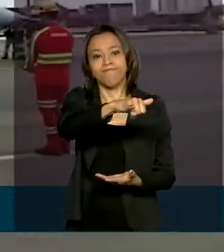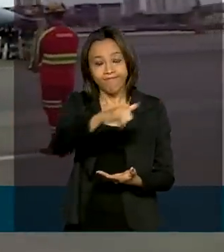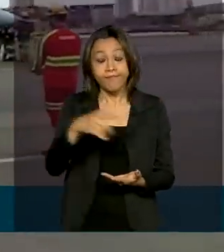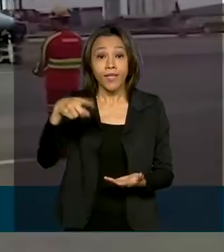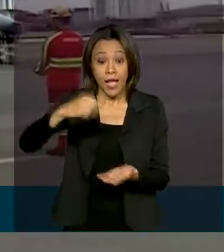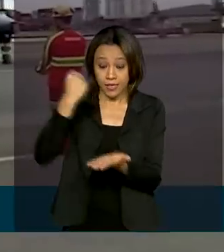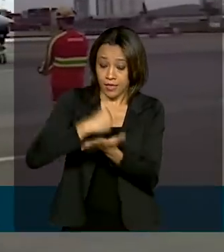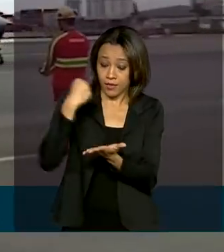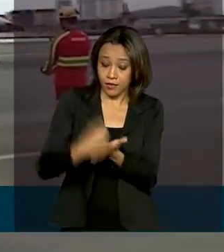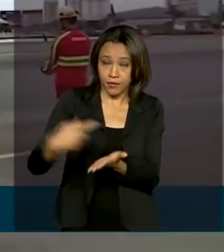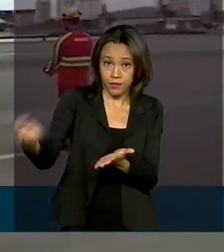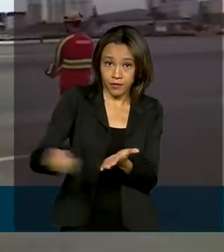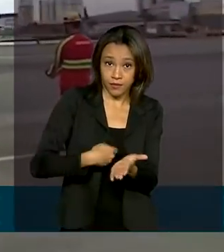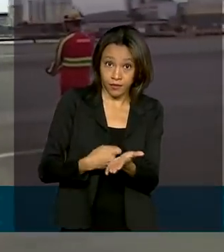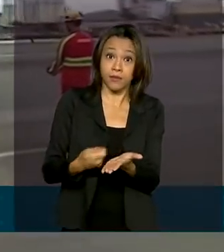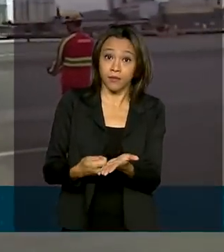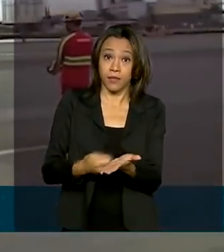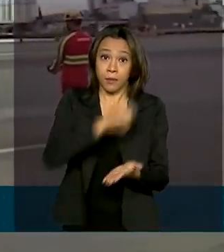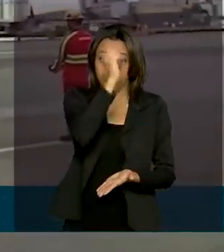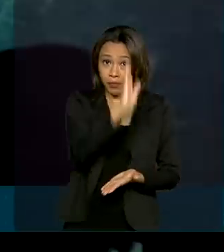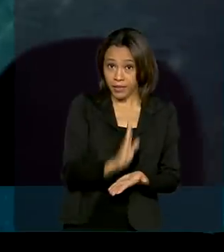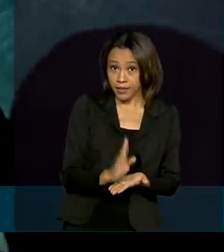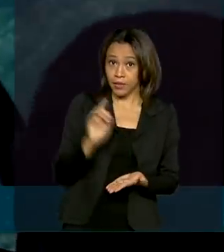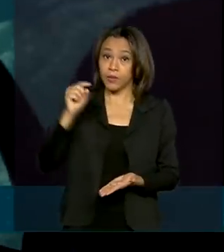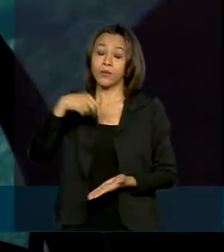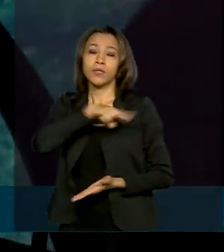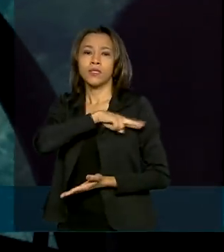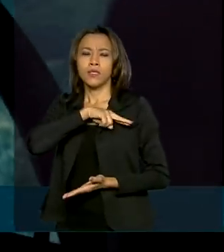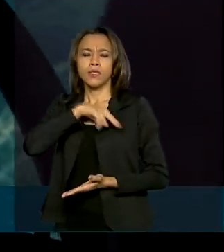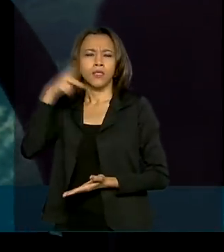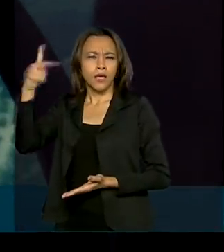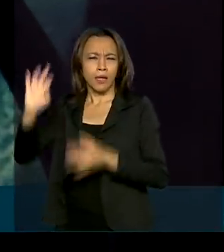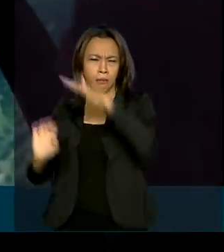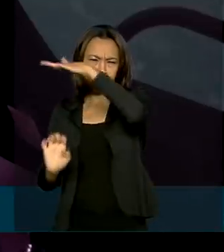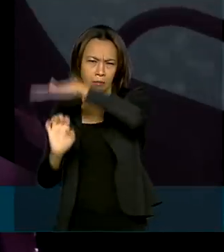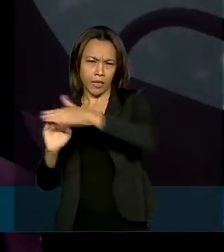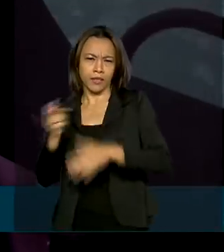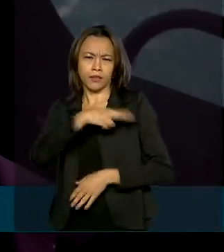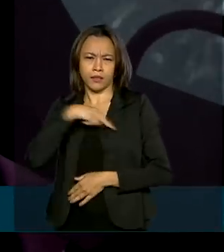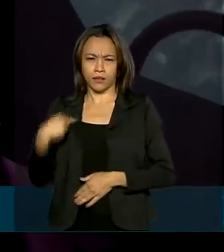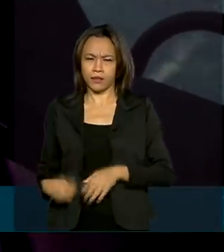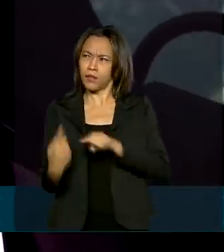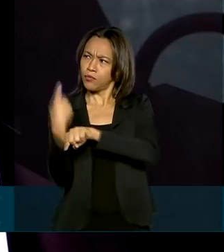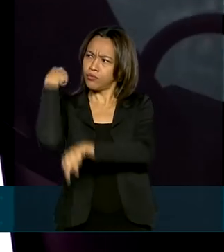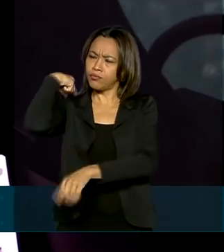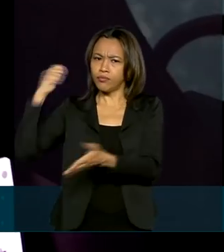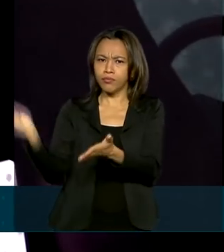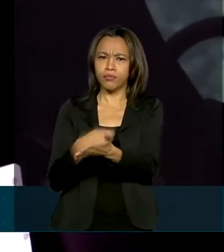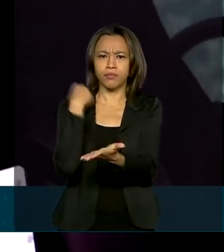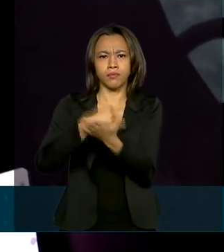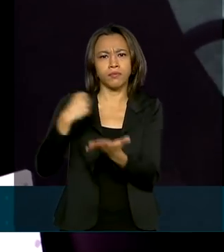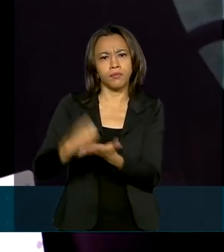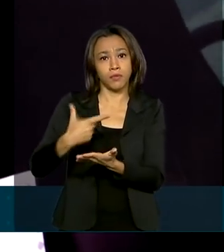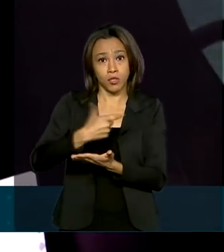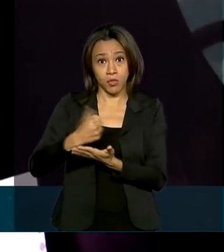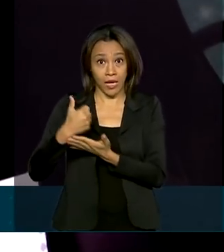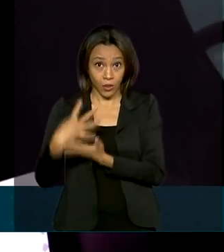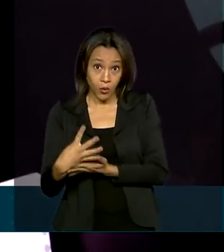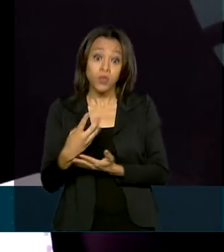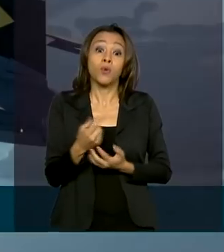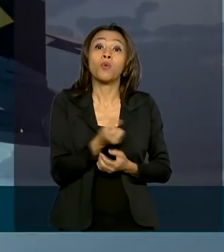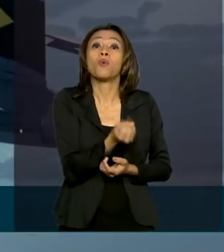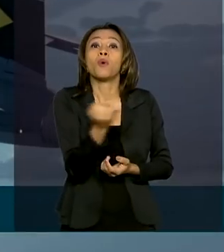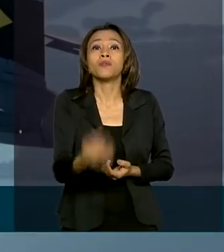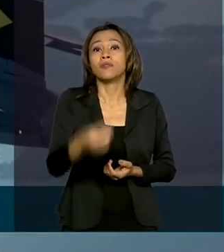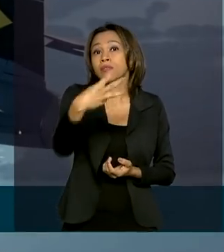assinatura do contrato entre Brasil e a sueca Saab começou em 2014. O acordo prevê a produção de 36 aeronaves Gripen,